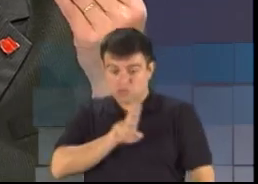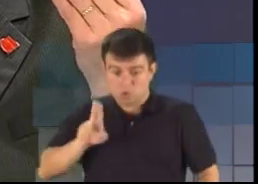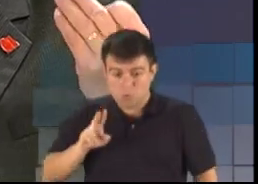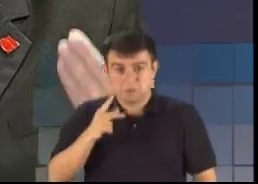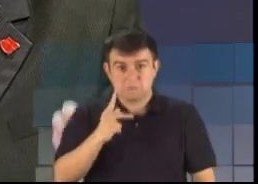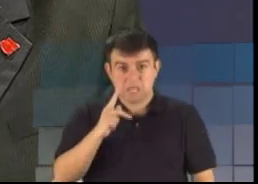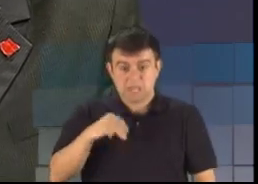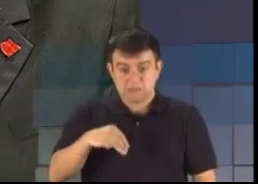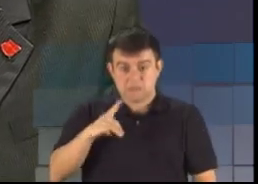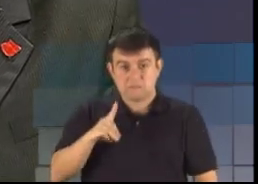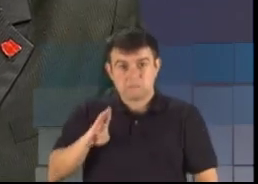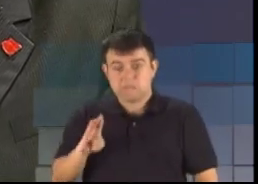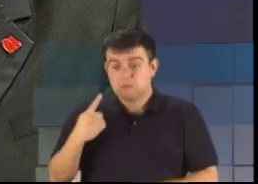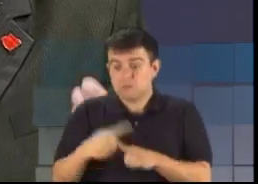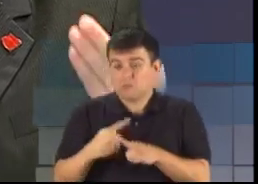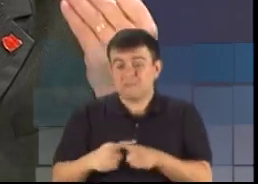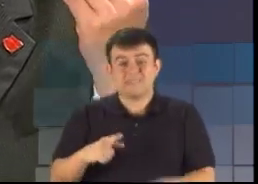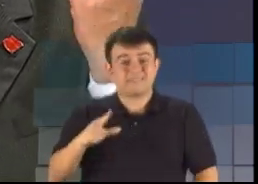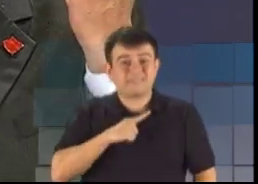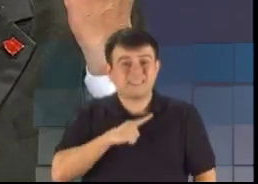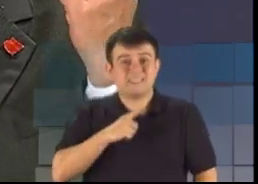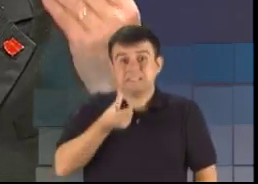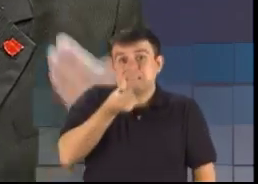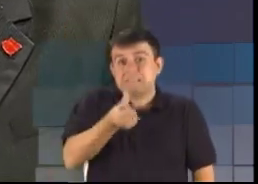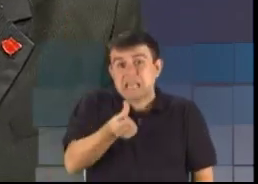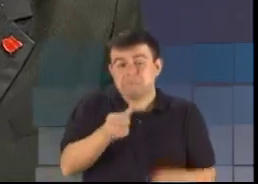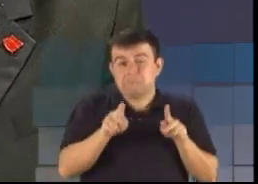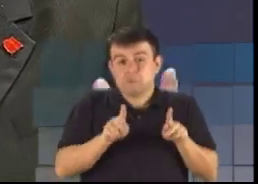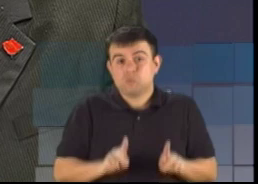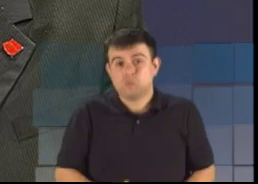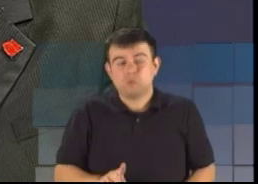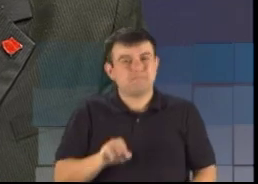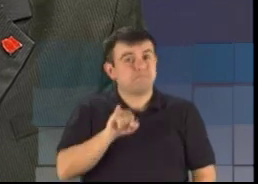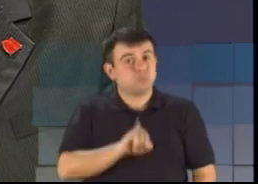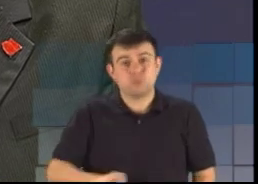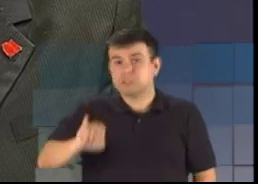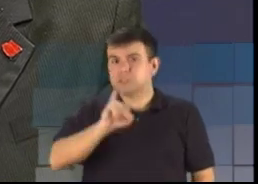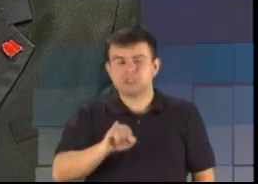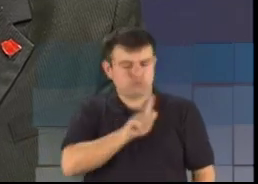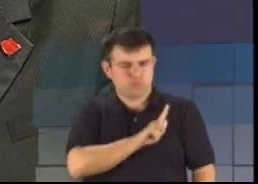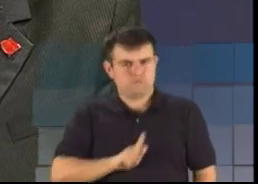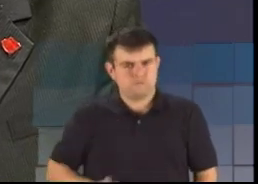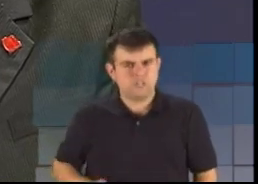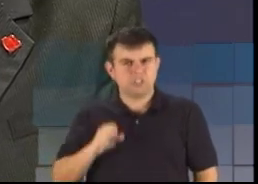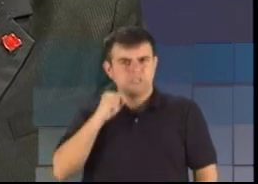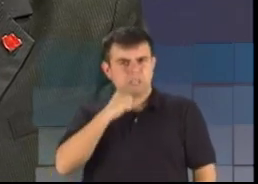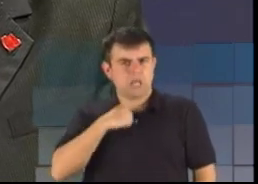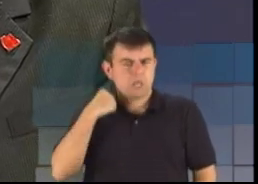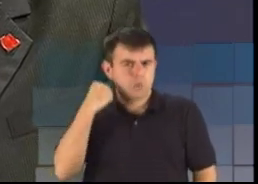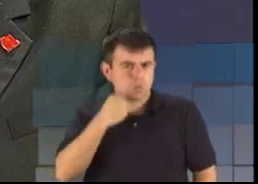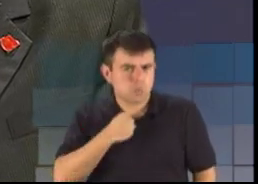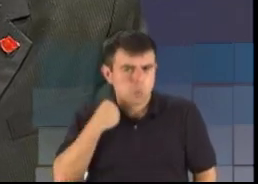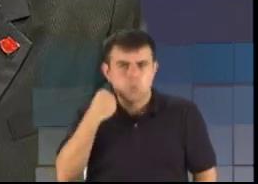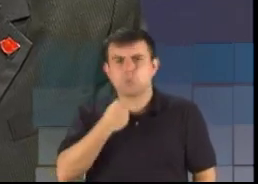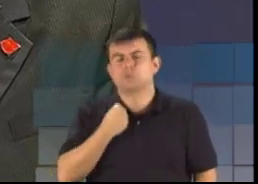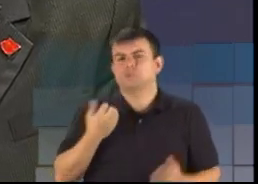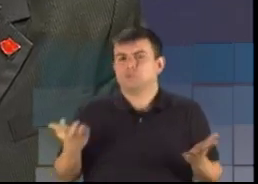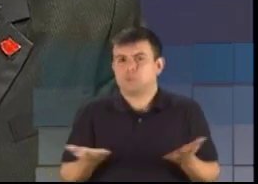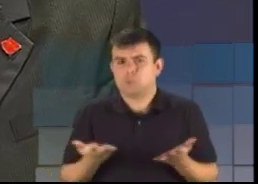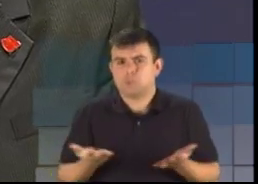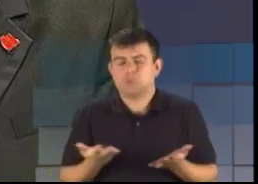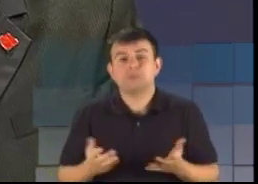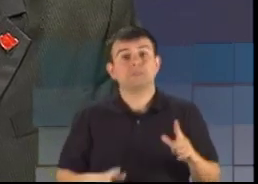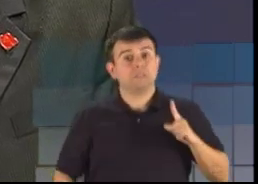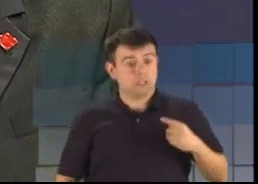porque tem seis pessoas importantes, governadores, senadores, que estão implicados